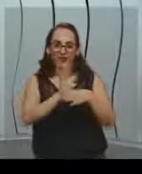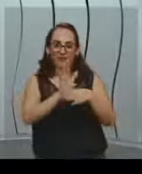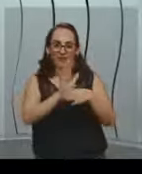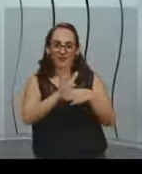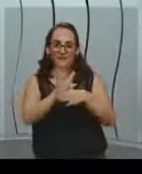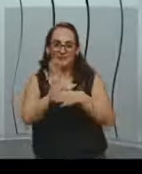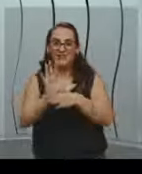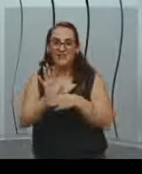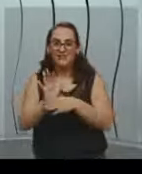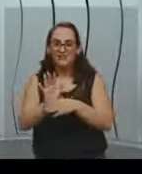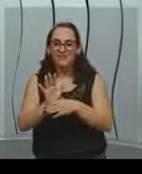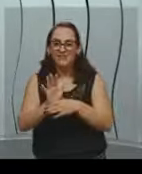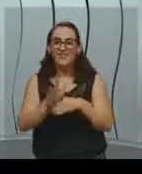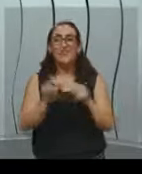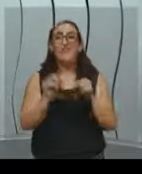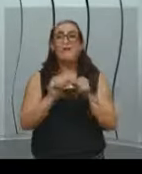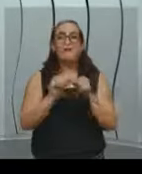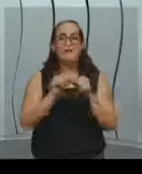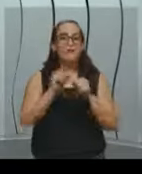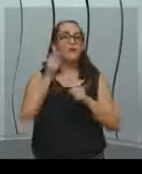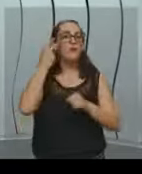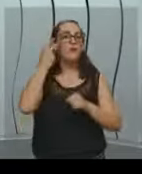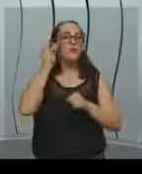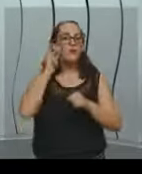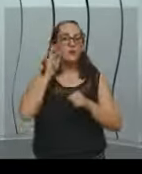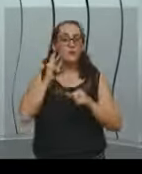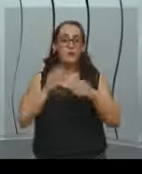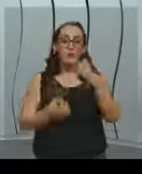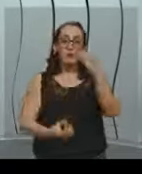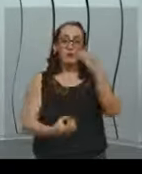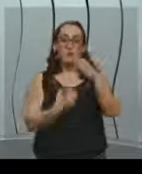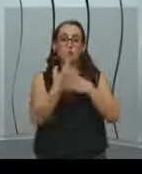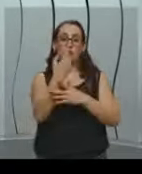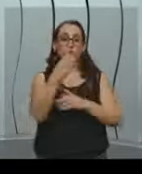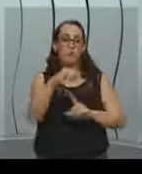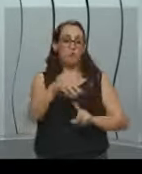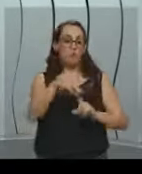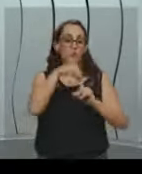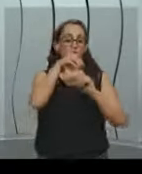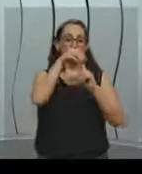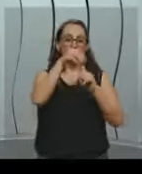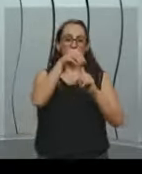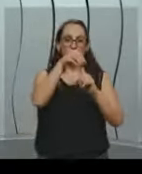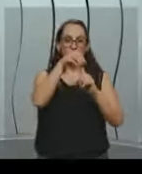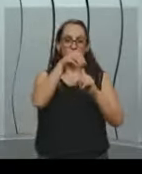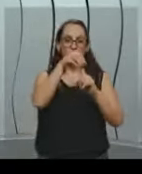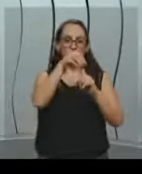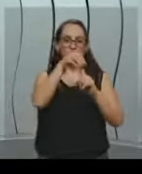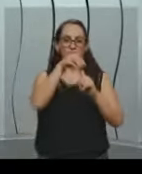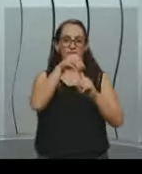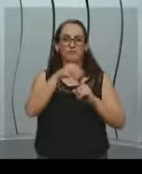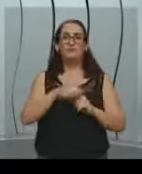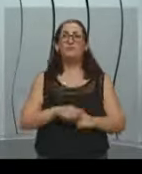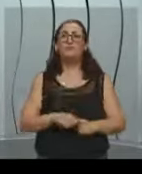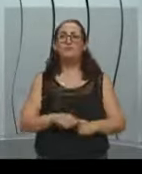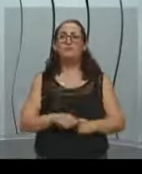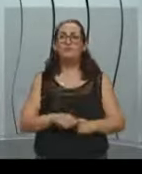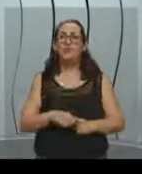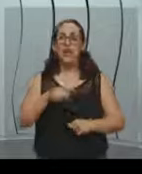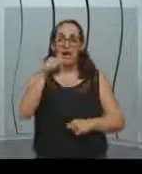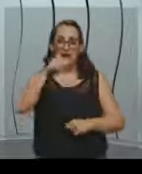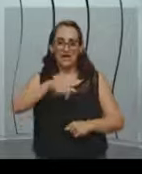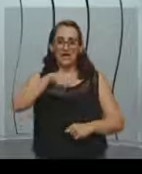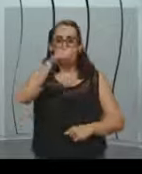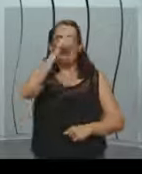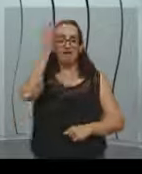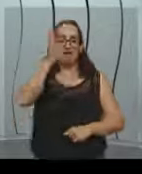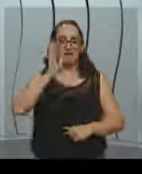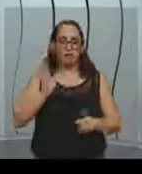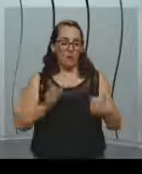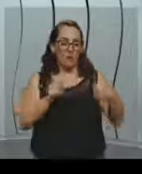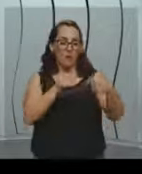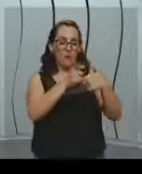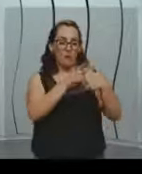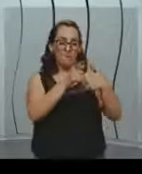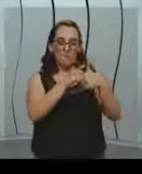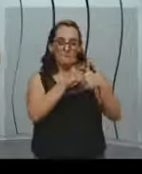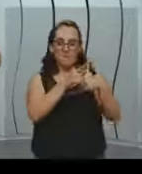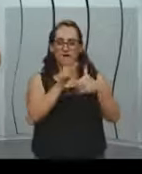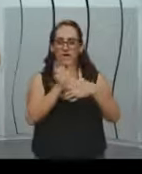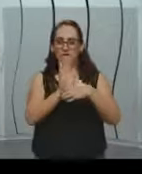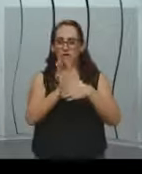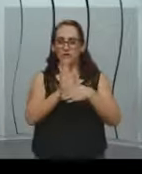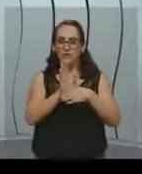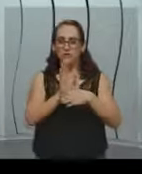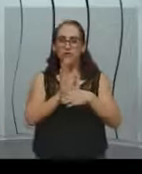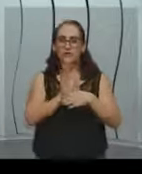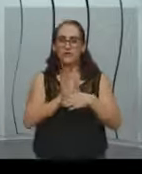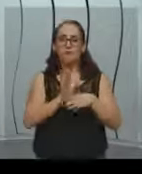aqui no Brasil, o primeiro filme stop motion foi Minhocas, né? Minhocas também